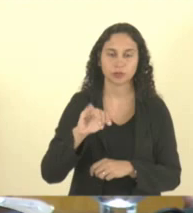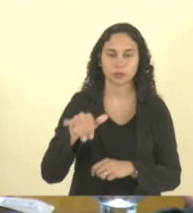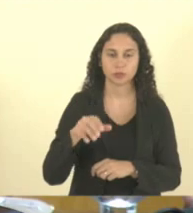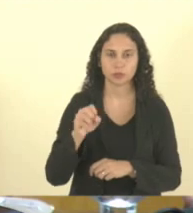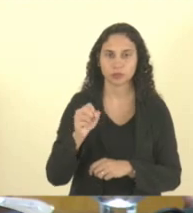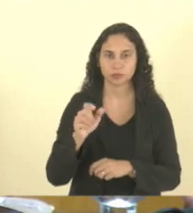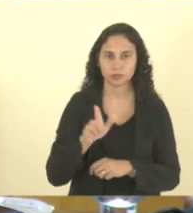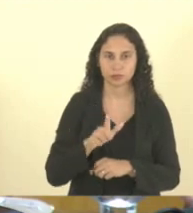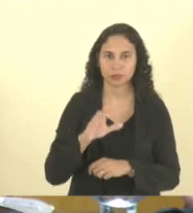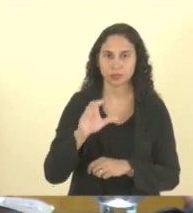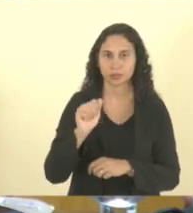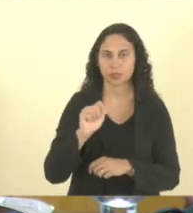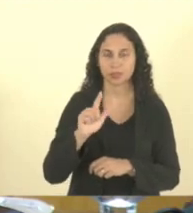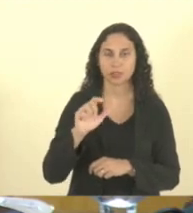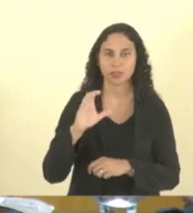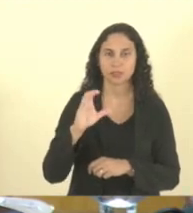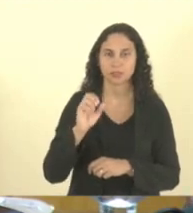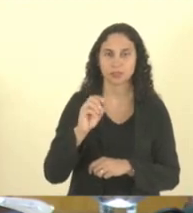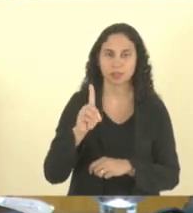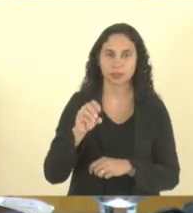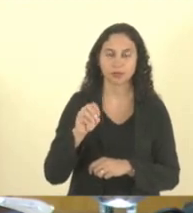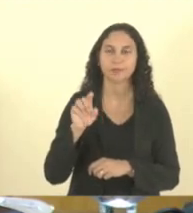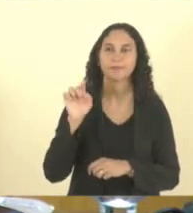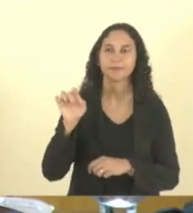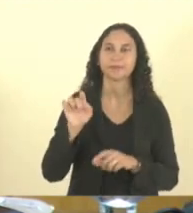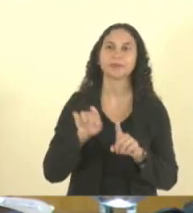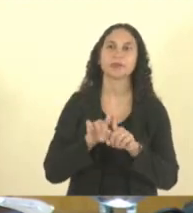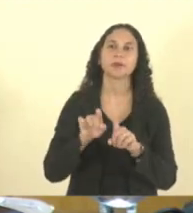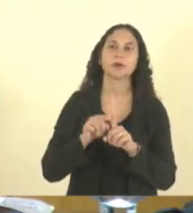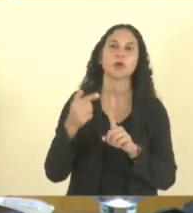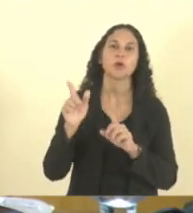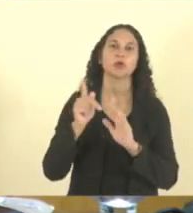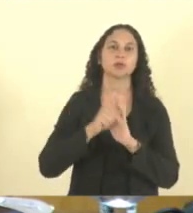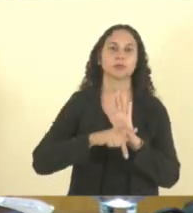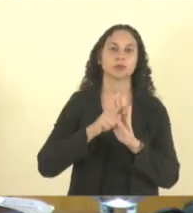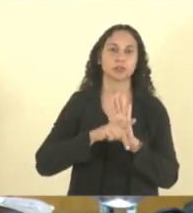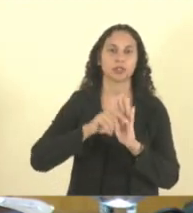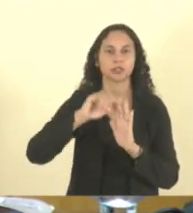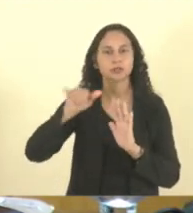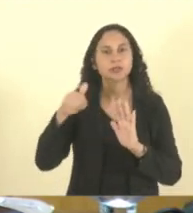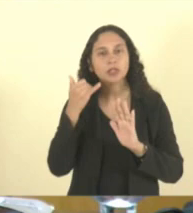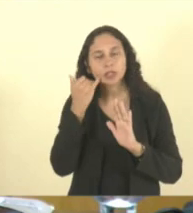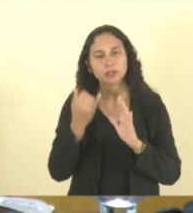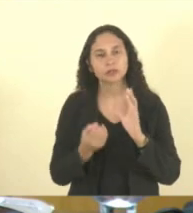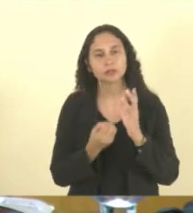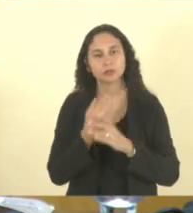-23 deputada Janete Autor, Capitão Assunção Relator, declarando de Idade Pública ao Instituto Amigos